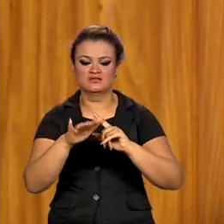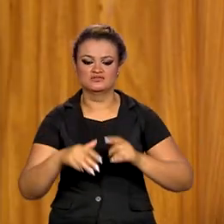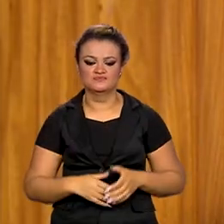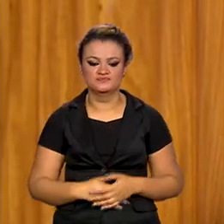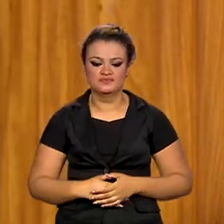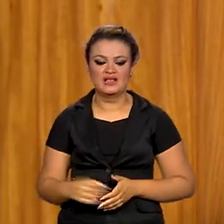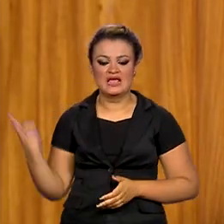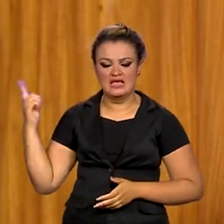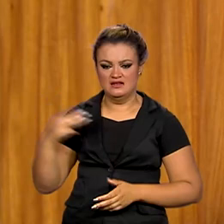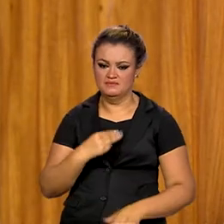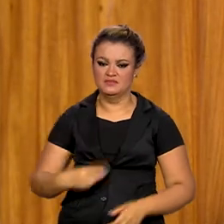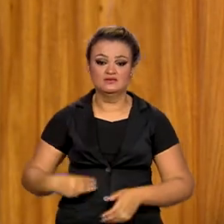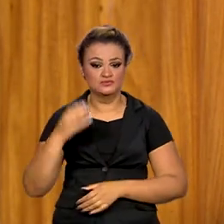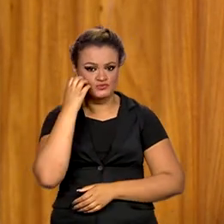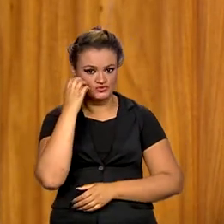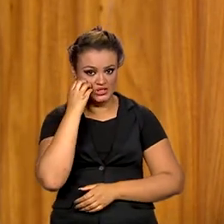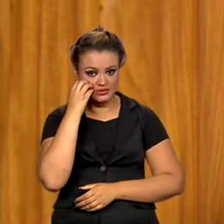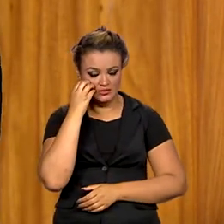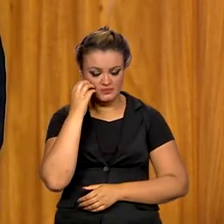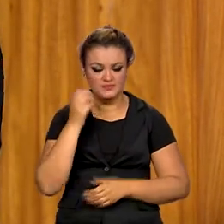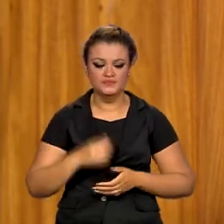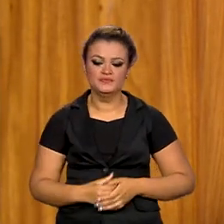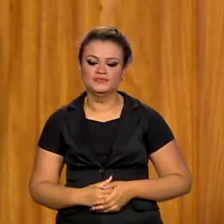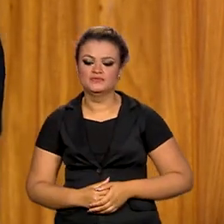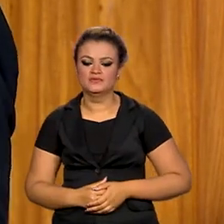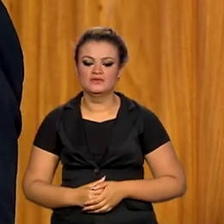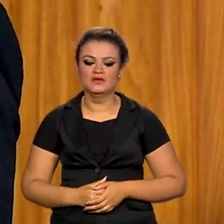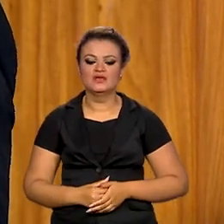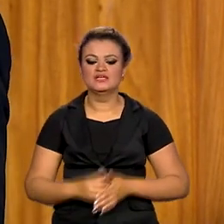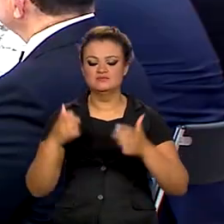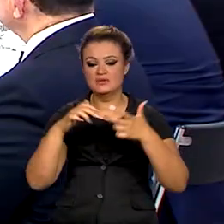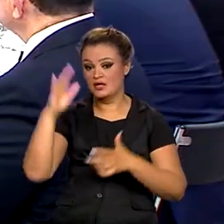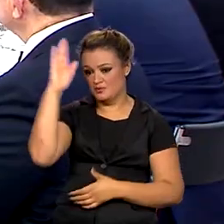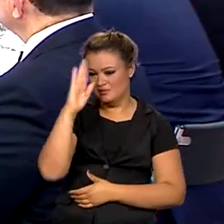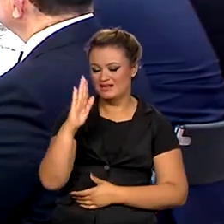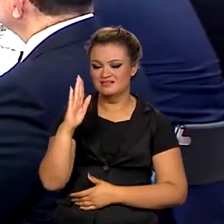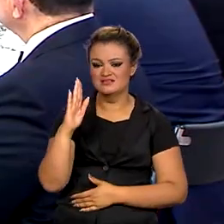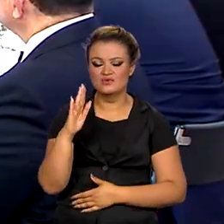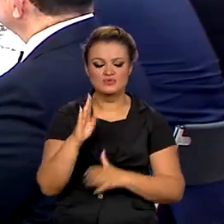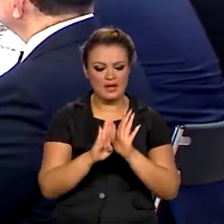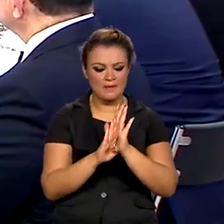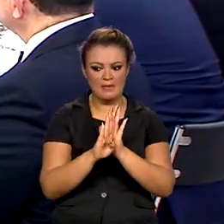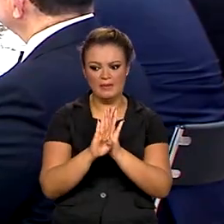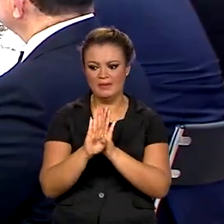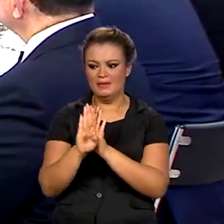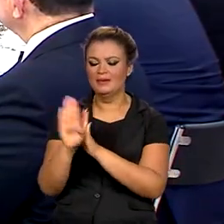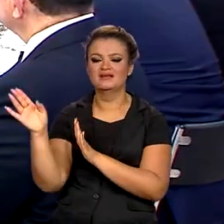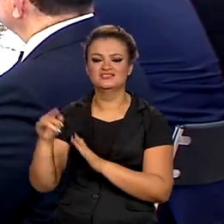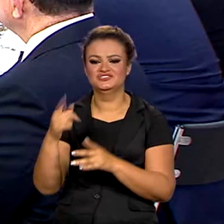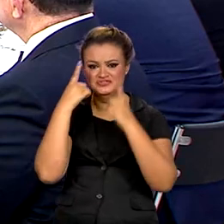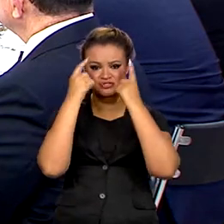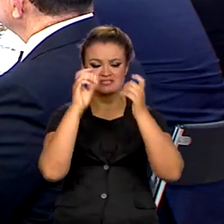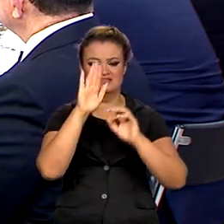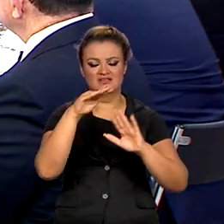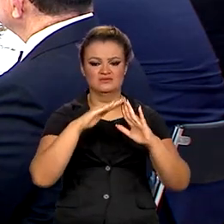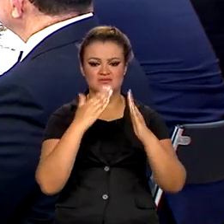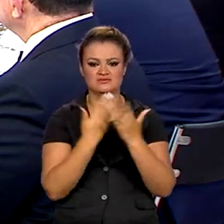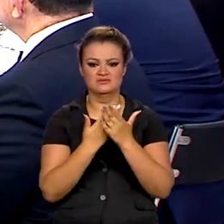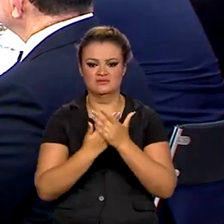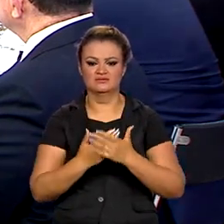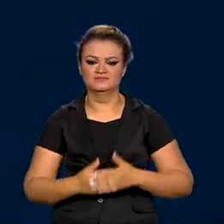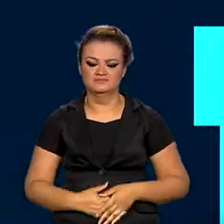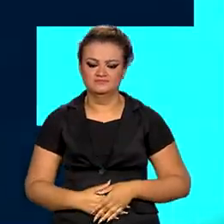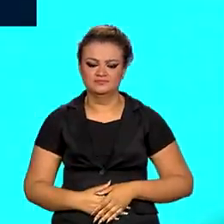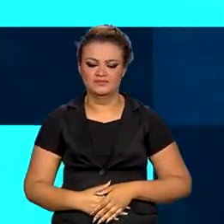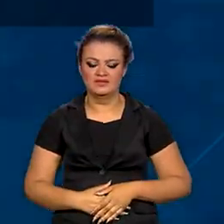Segundo o ministro da Justiça e Segurança Pública, Flávio Dino, o Brasil vem registrando um aumento de casos de violência nas instituições de